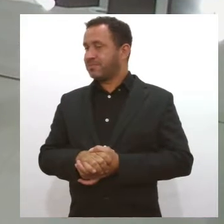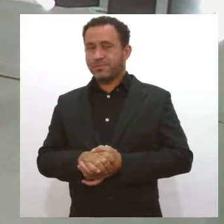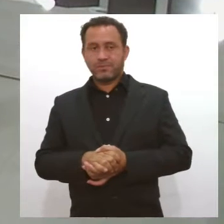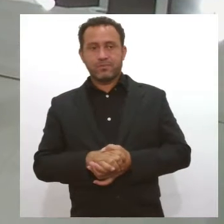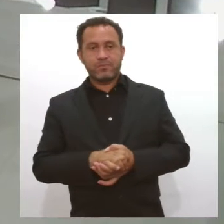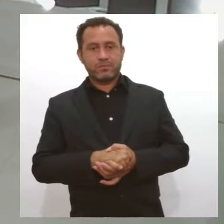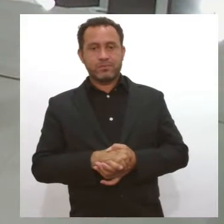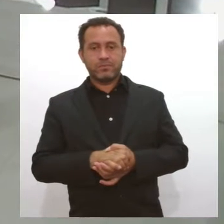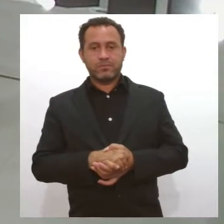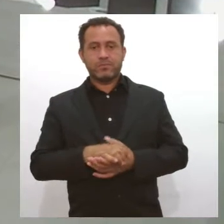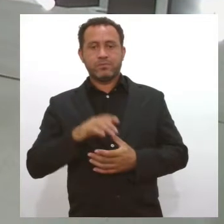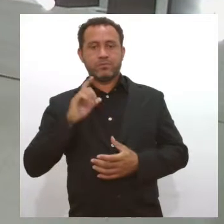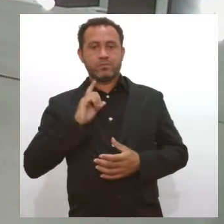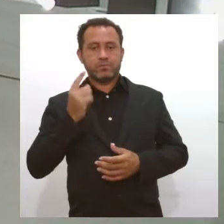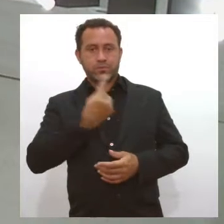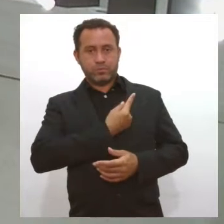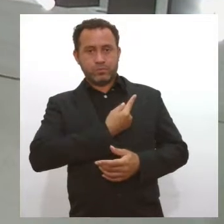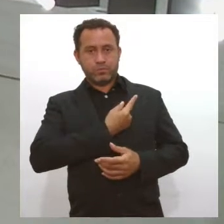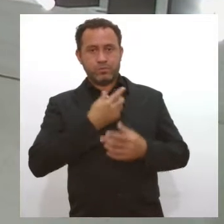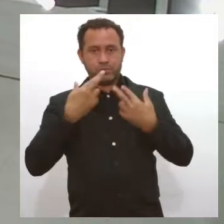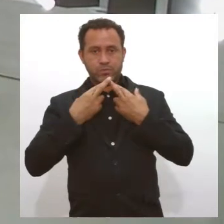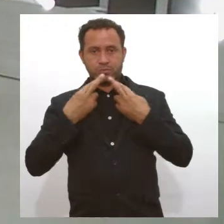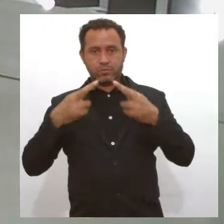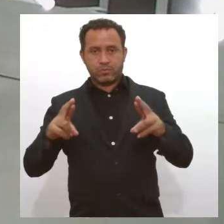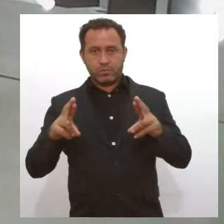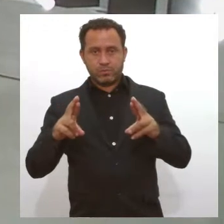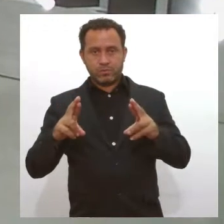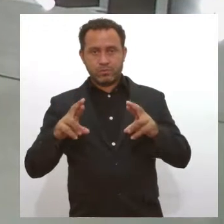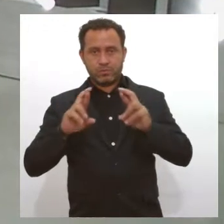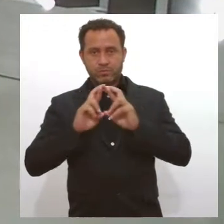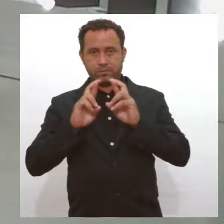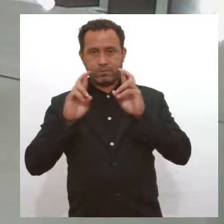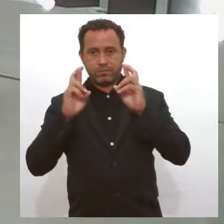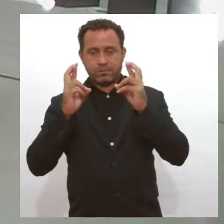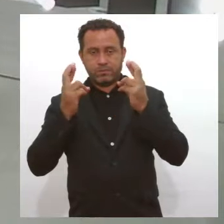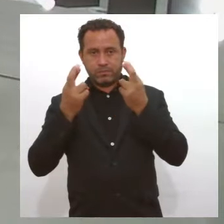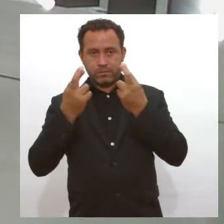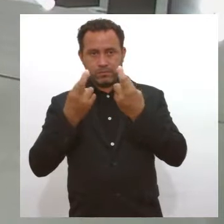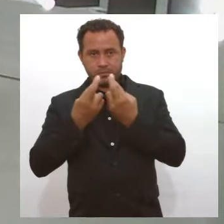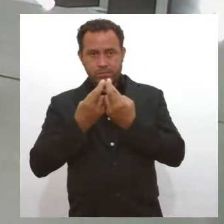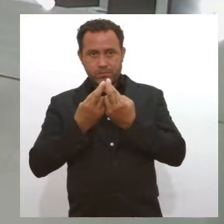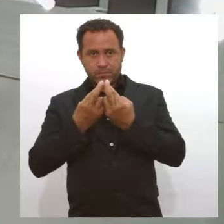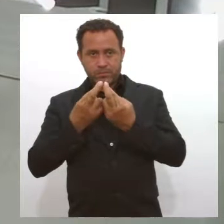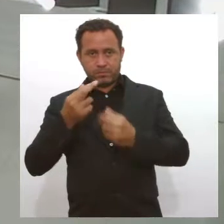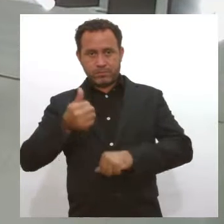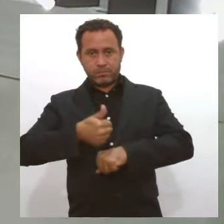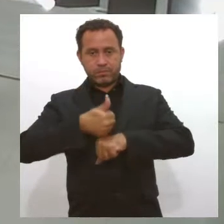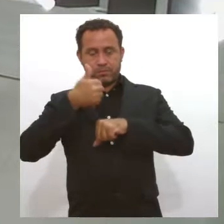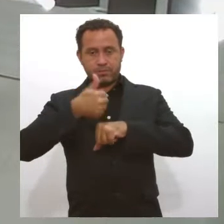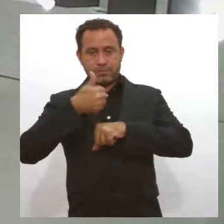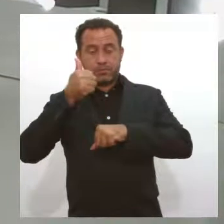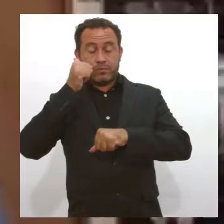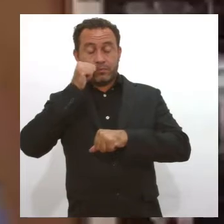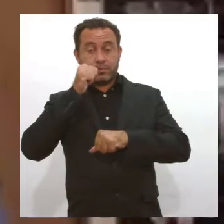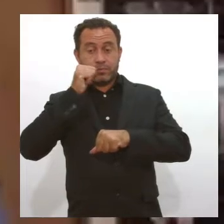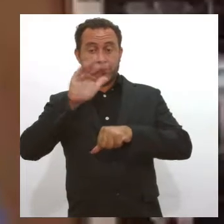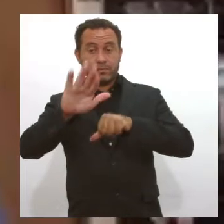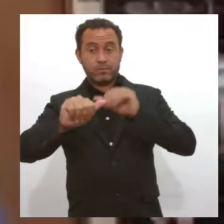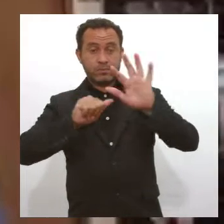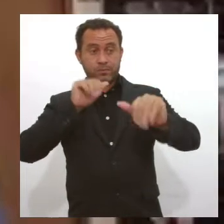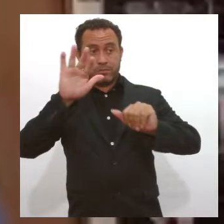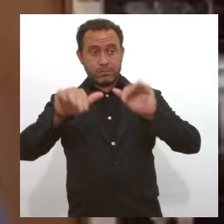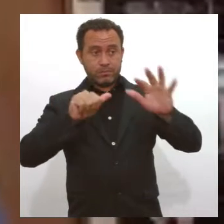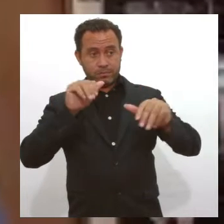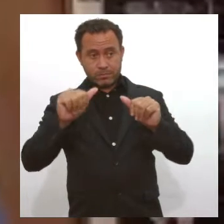Nós resolvemos fazer essas reuniões primeiramente chamando as mulheres, porque as